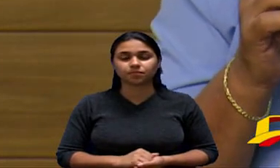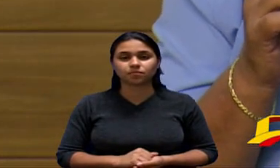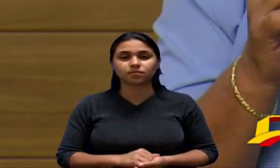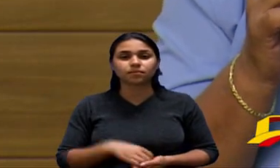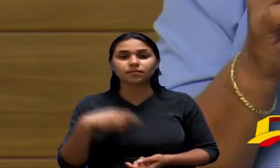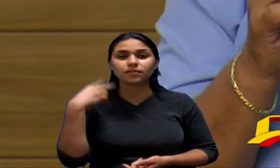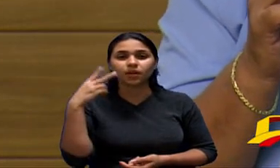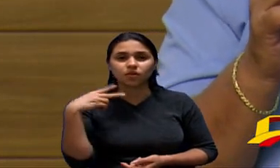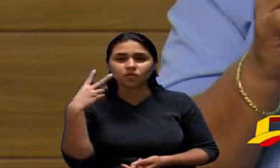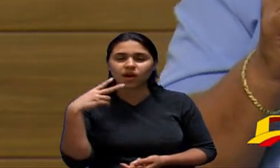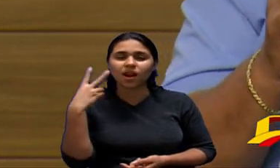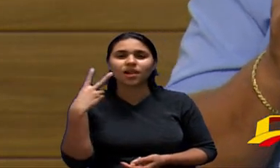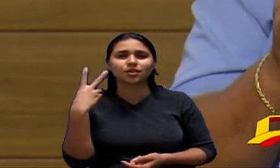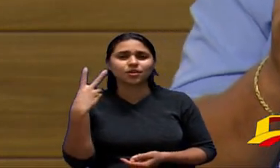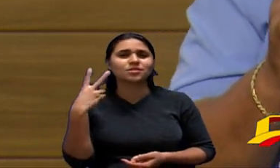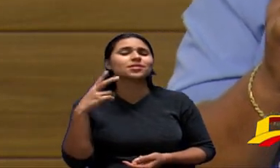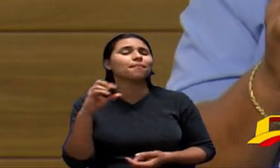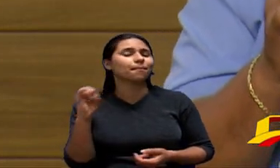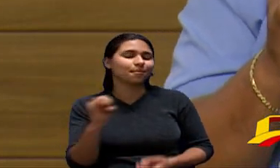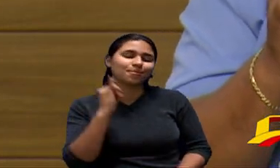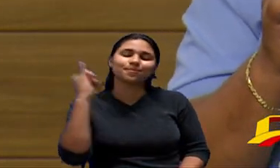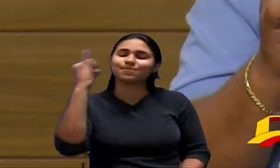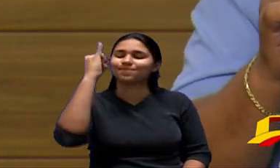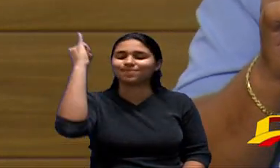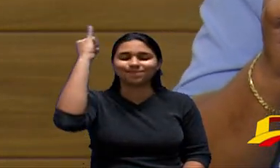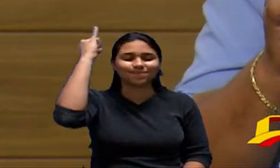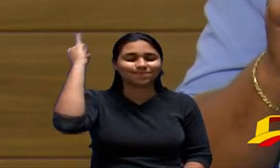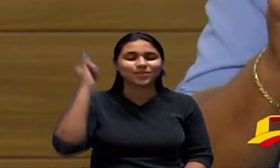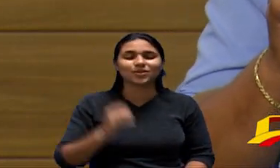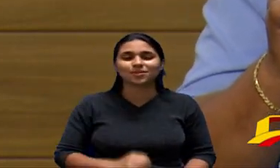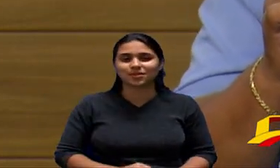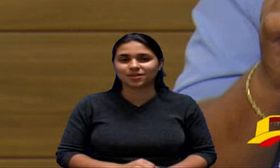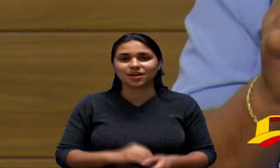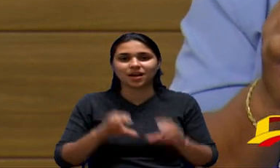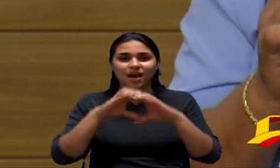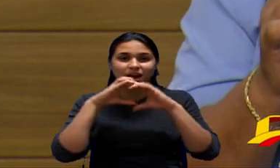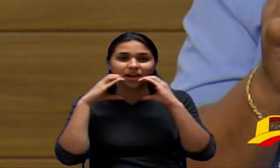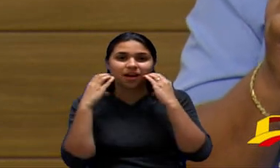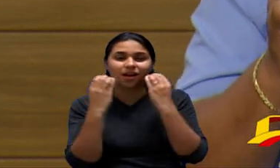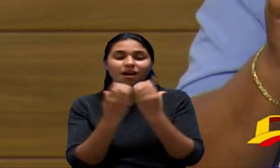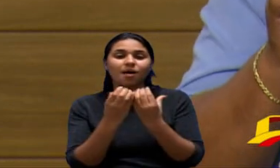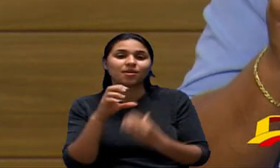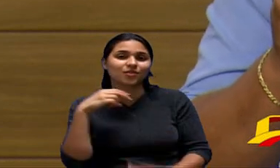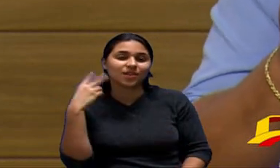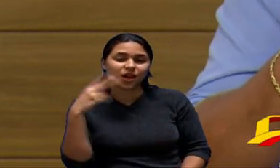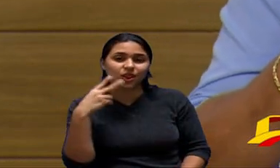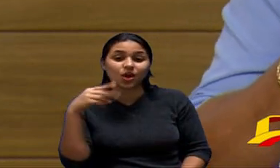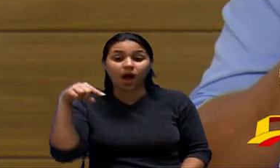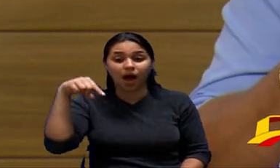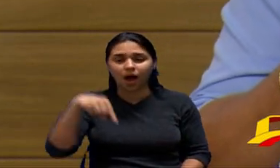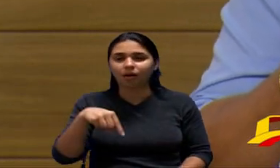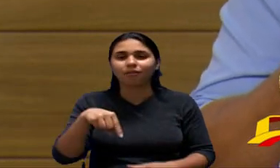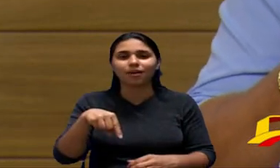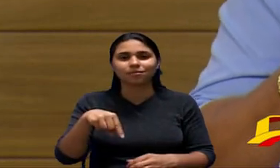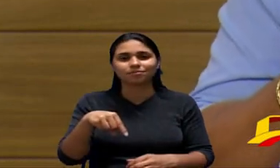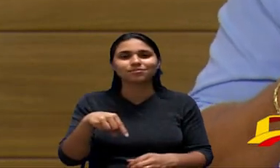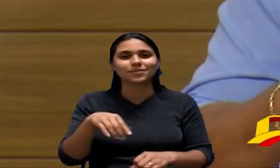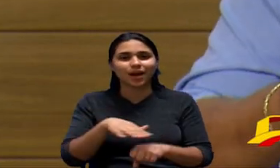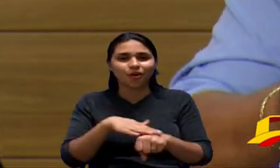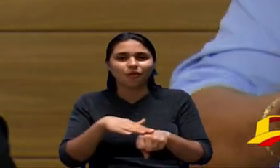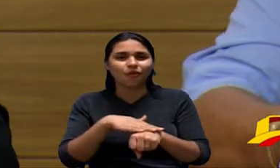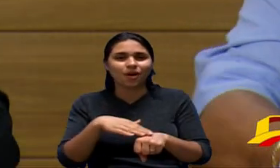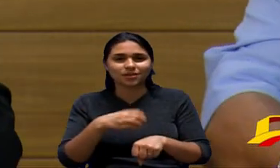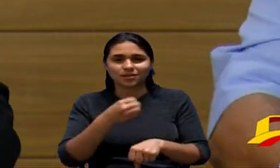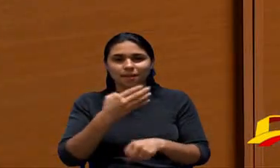vereadores isso é importante demais a gente tem que muito valorizar as câmaras de vereadores porque aqui começam a acontecer as coisas obrigado